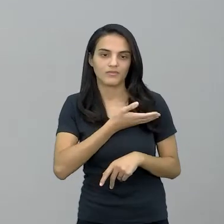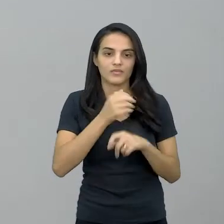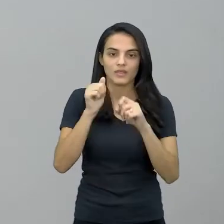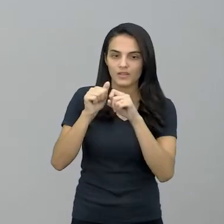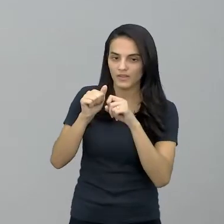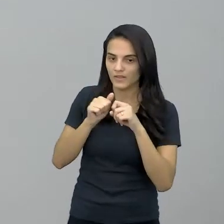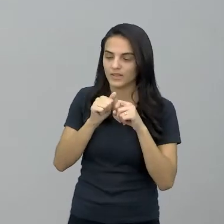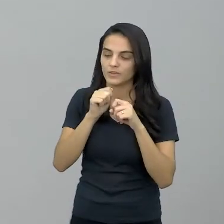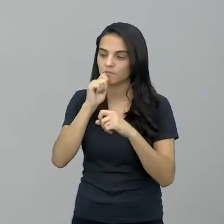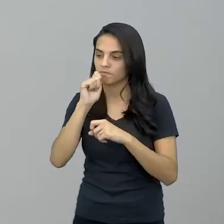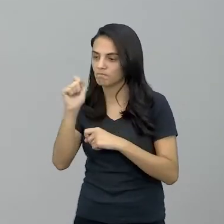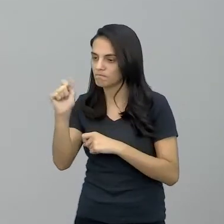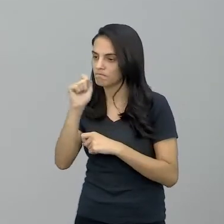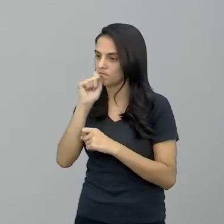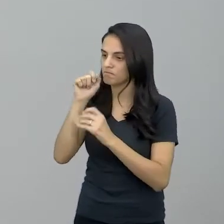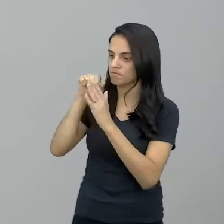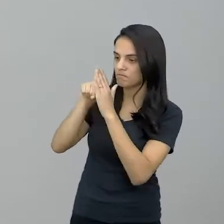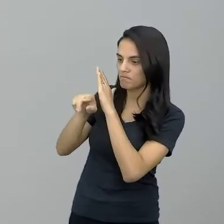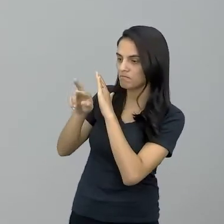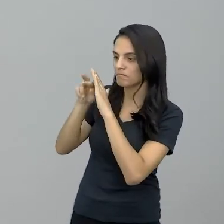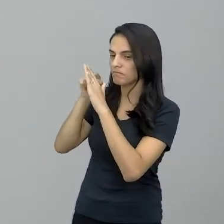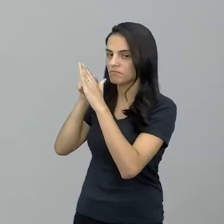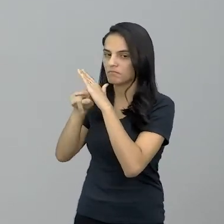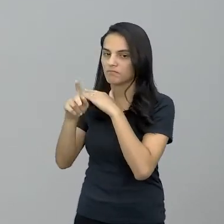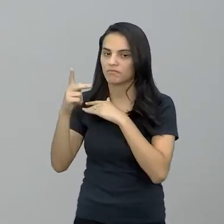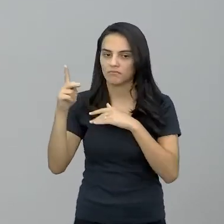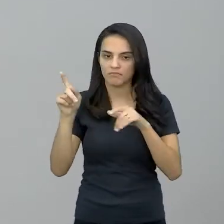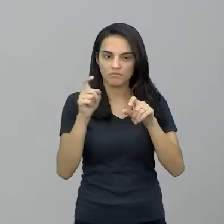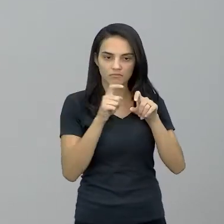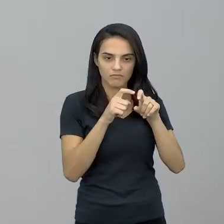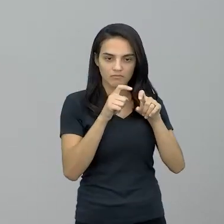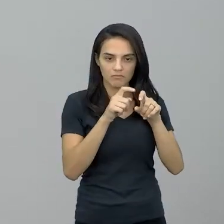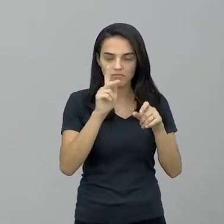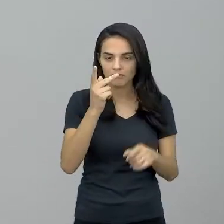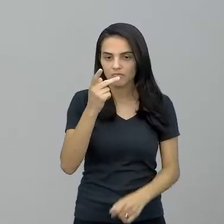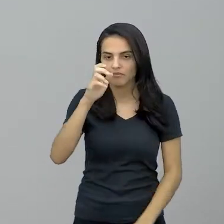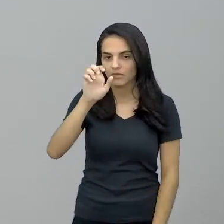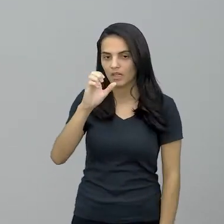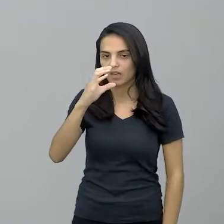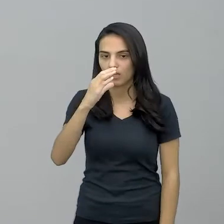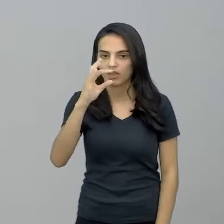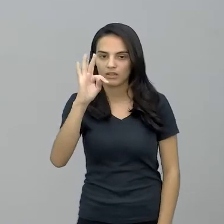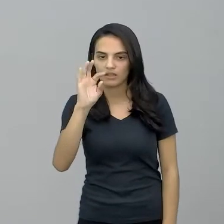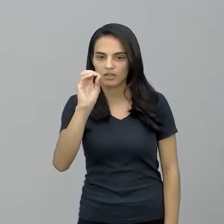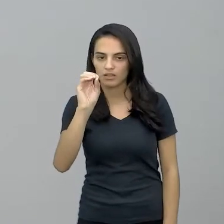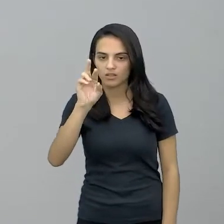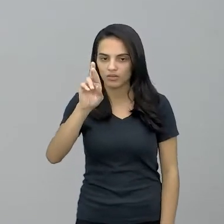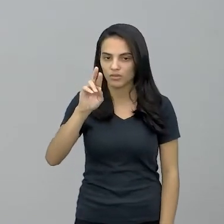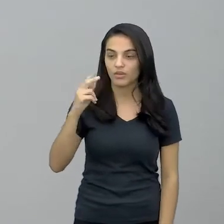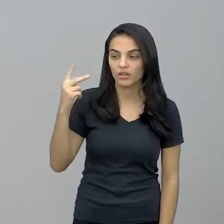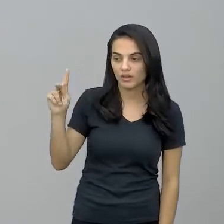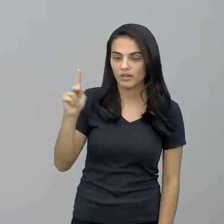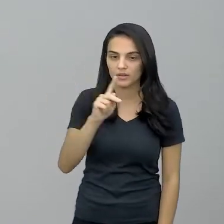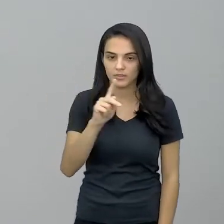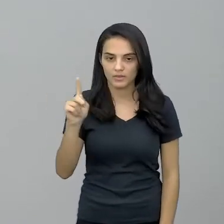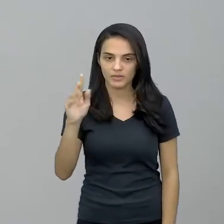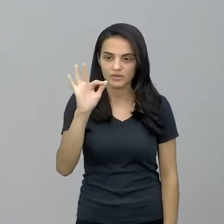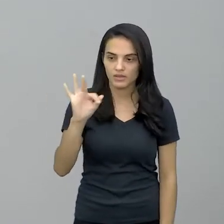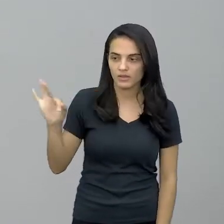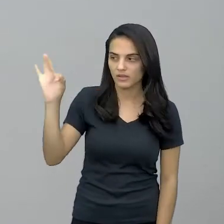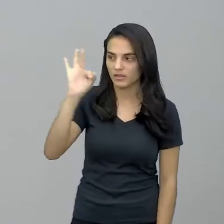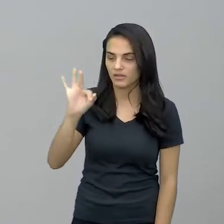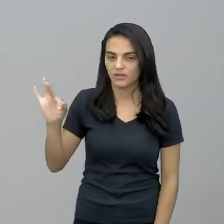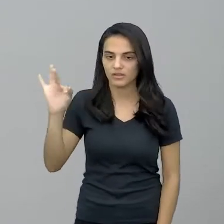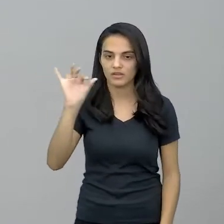ele uma entrevista, né, que é o doutor Héctor Aguilar Vitorino, ele é professor da Faculdade